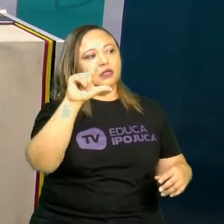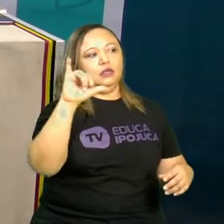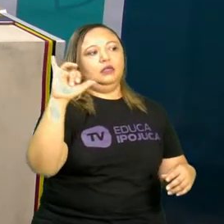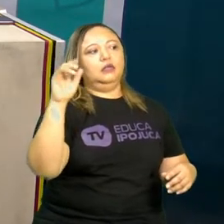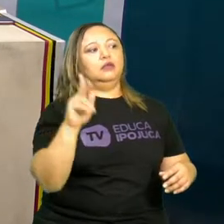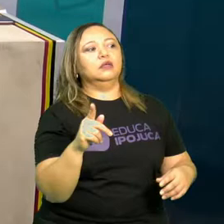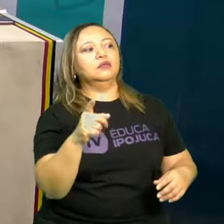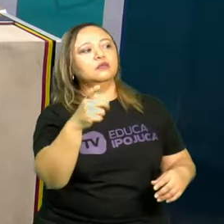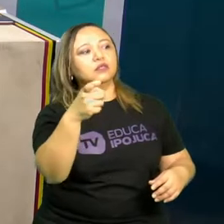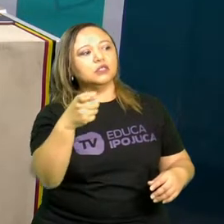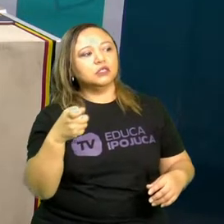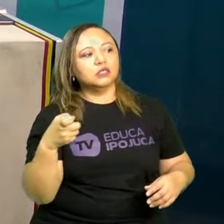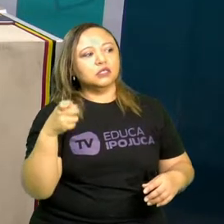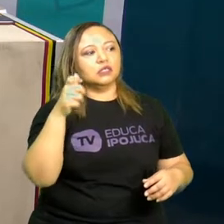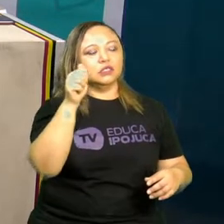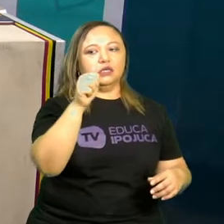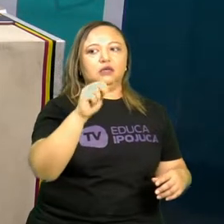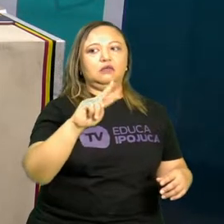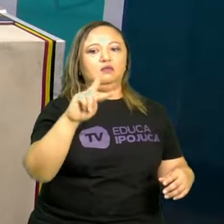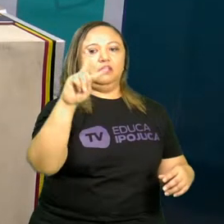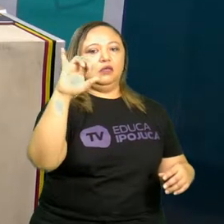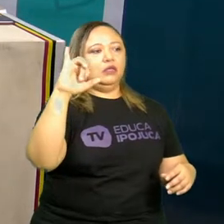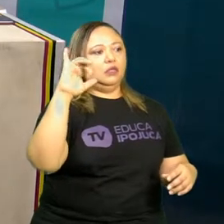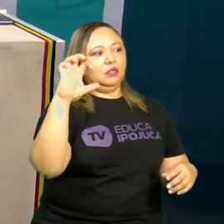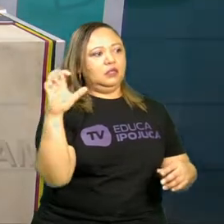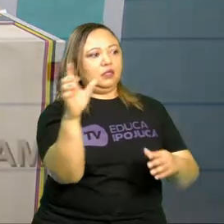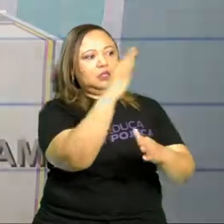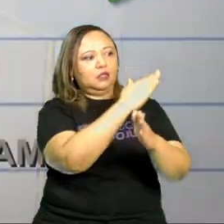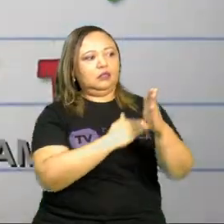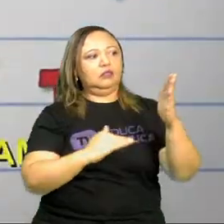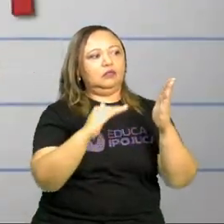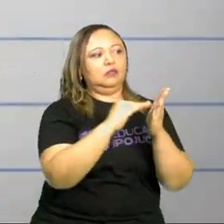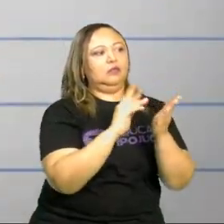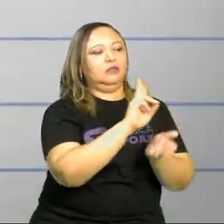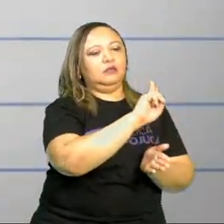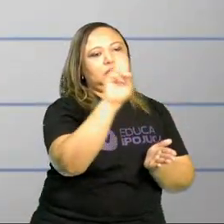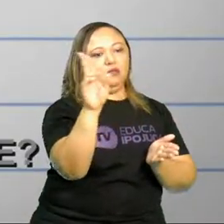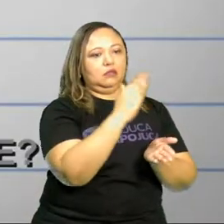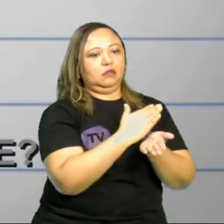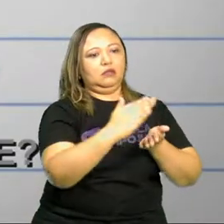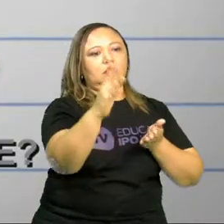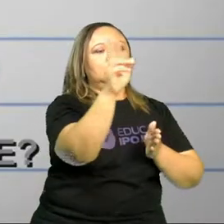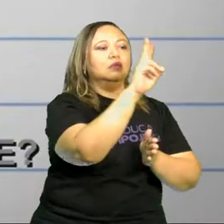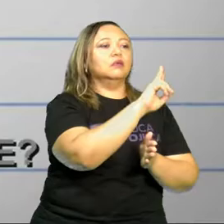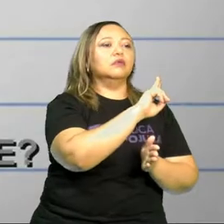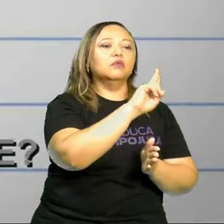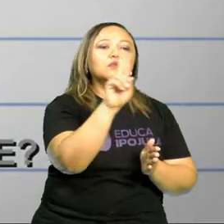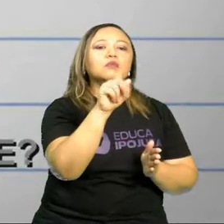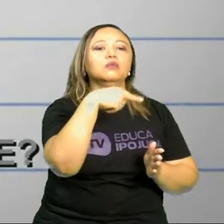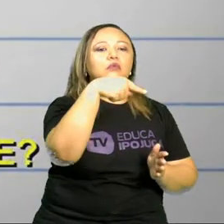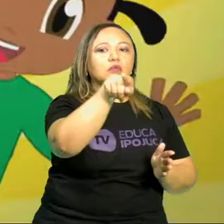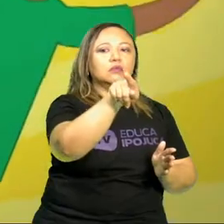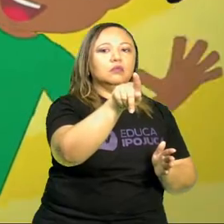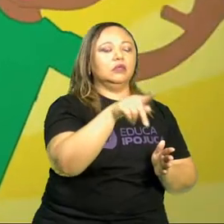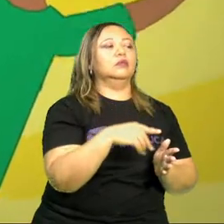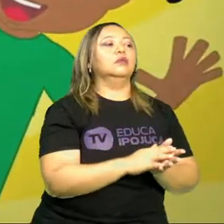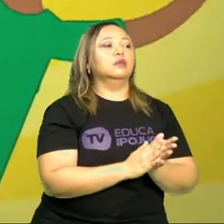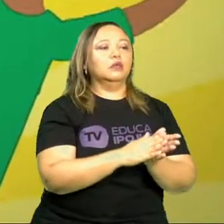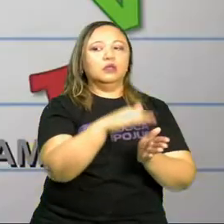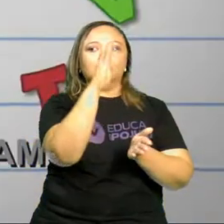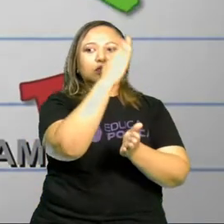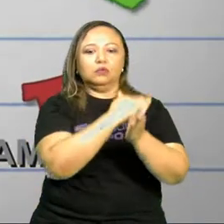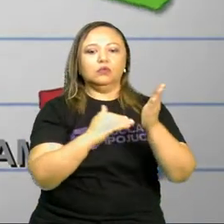O seu nome começa com a letra. Qual é a letra do seu nome?